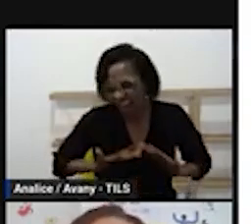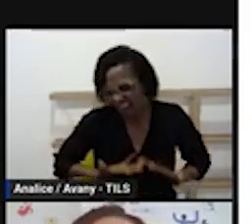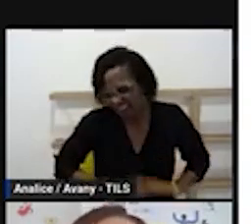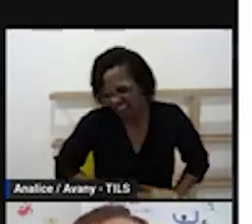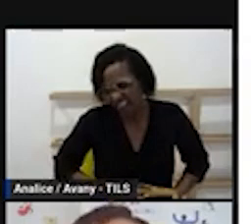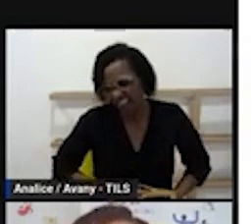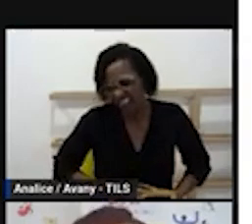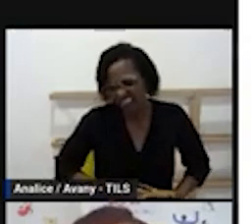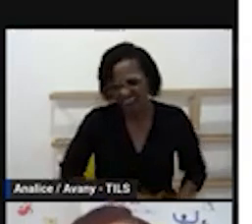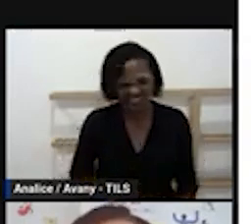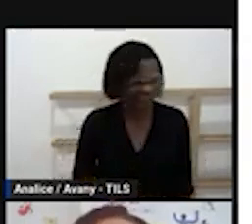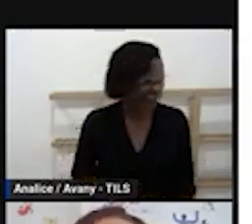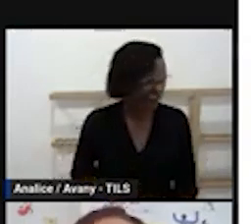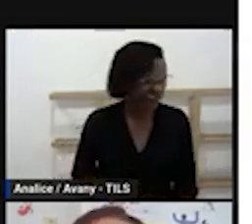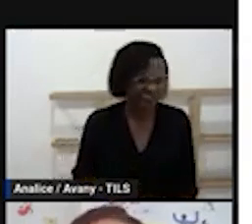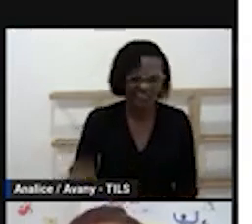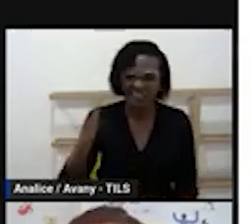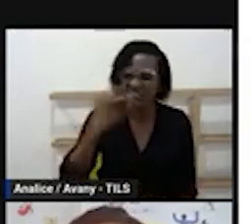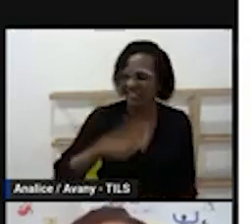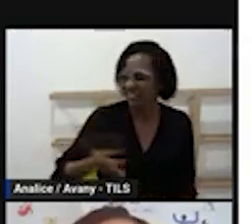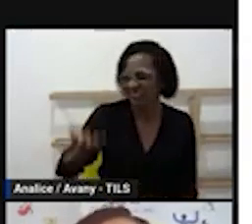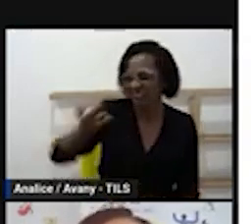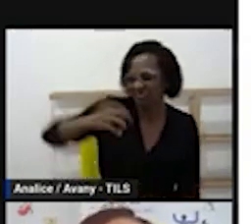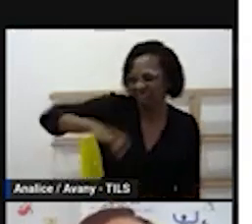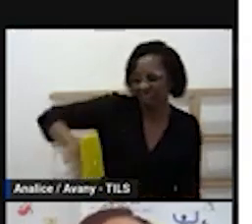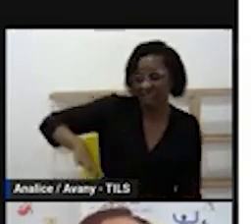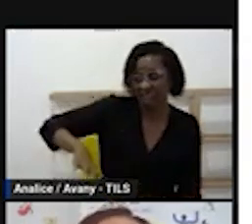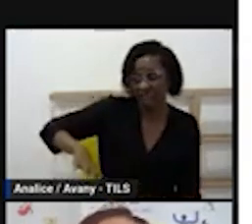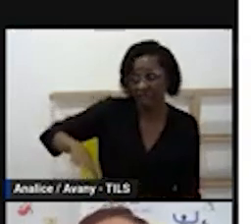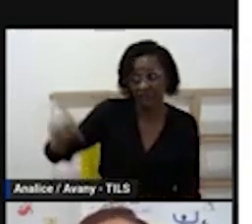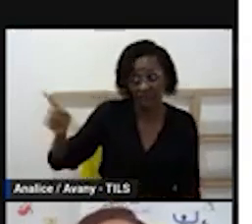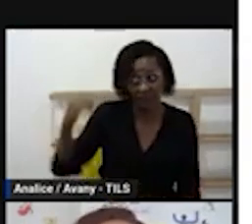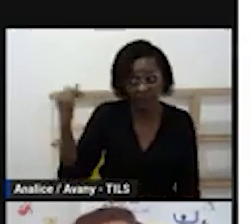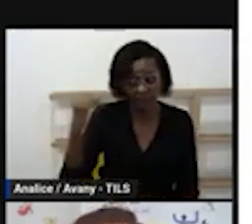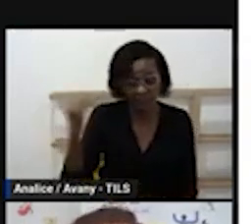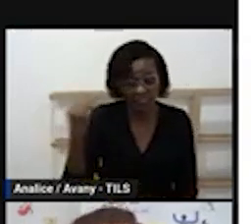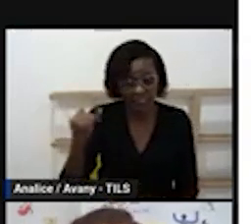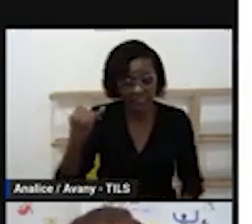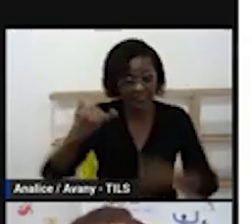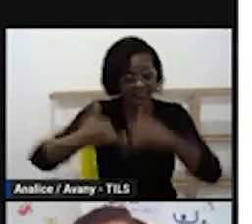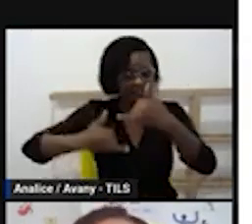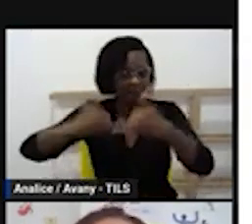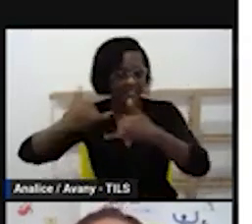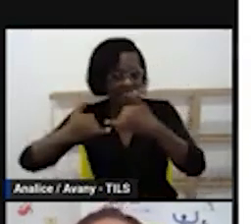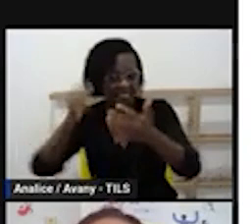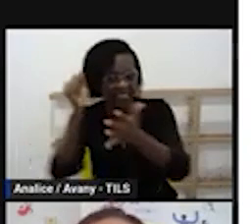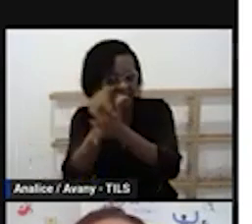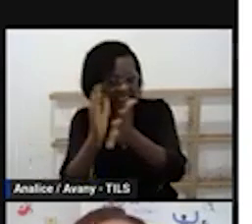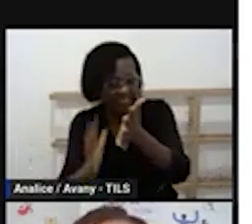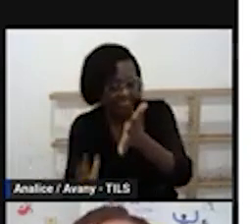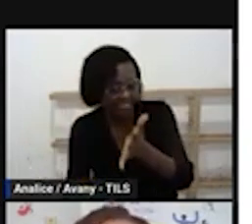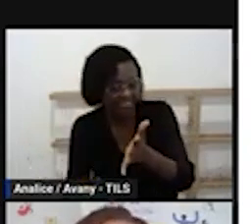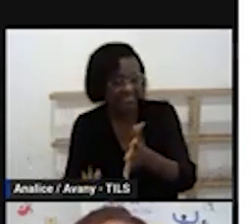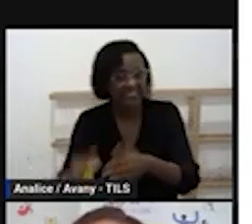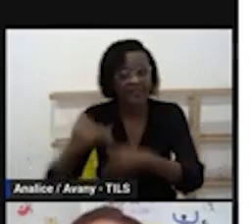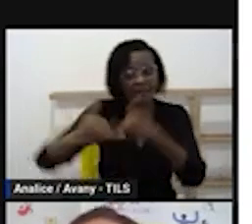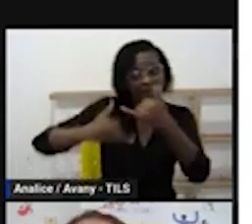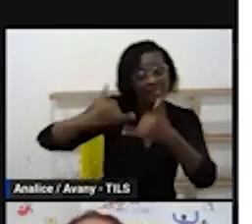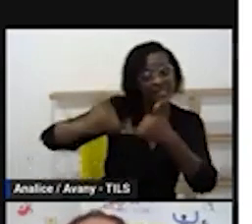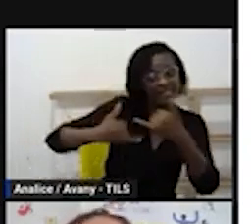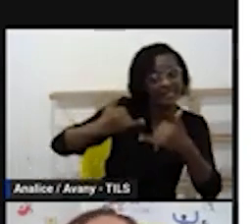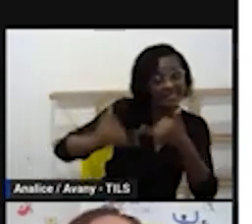estanque fragmentado tradicional né a criança vai fazer uma atividade aquela atividade atividade do papel do